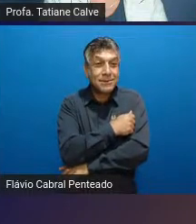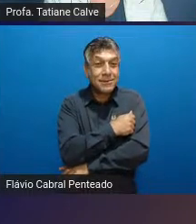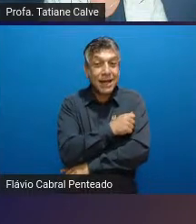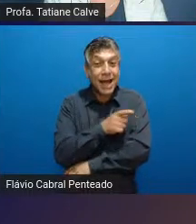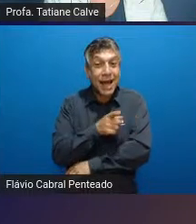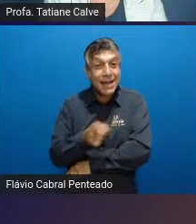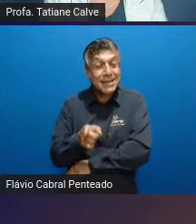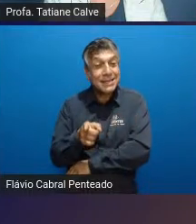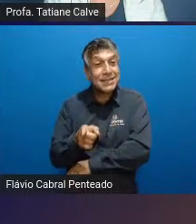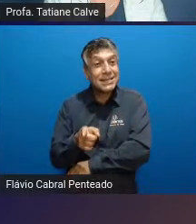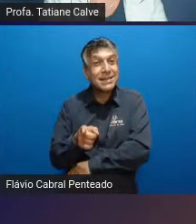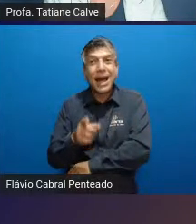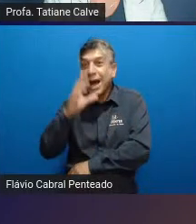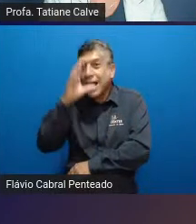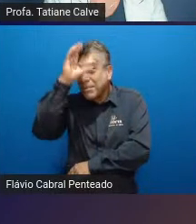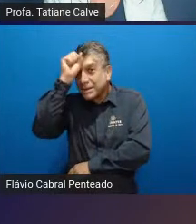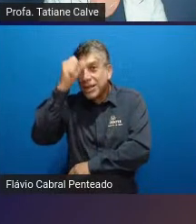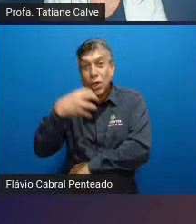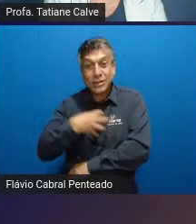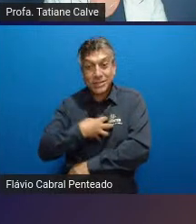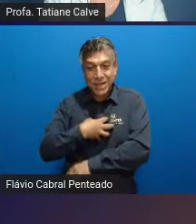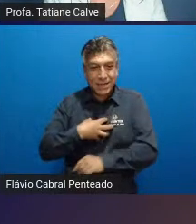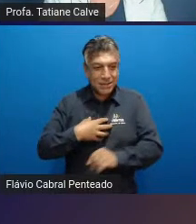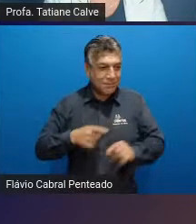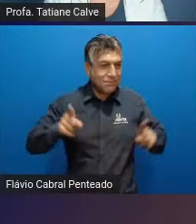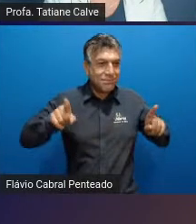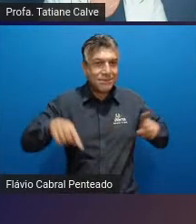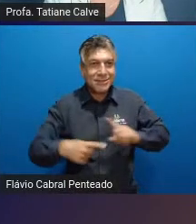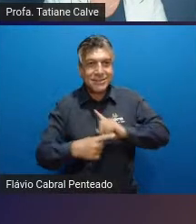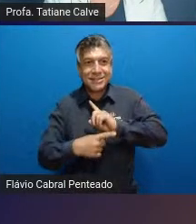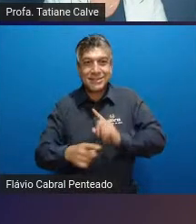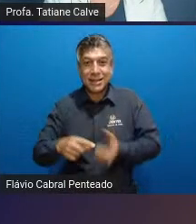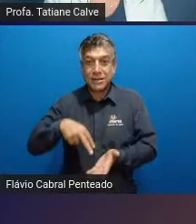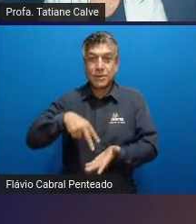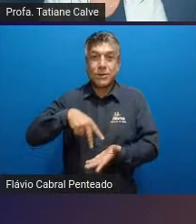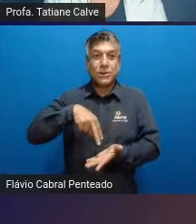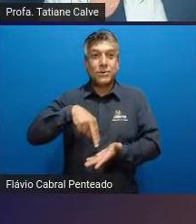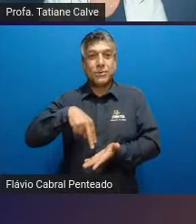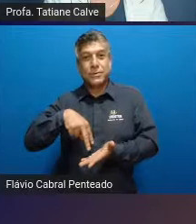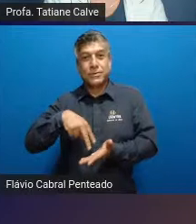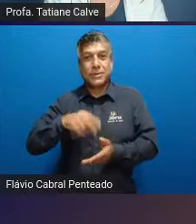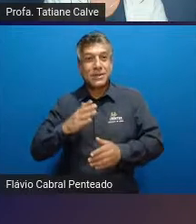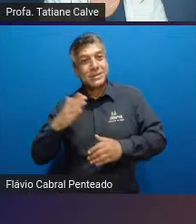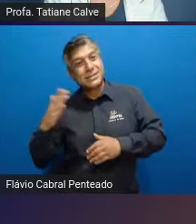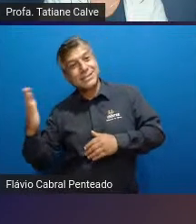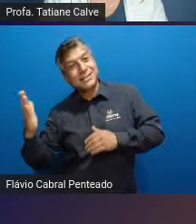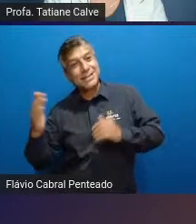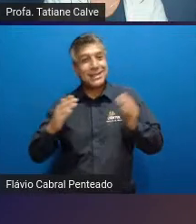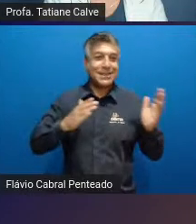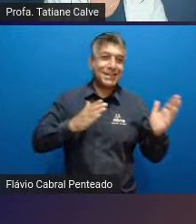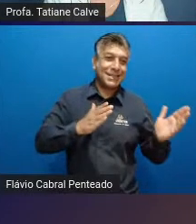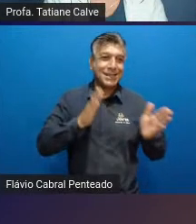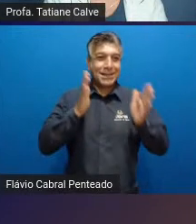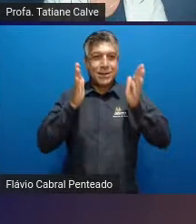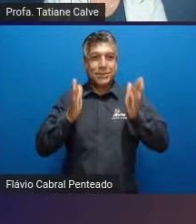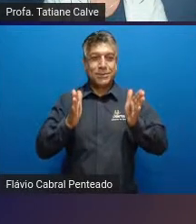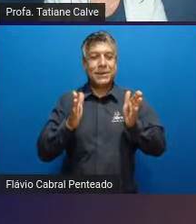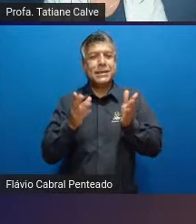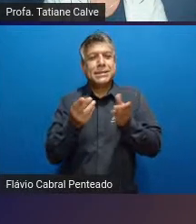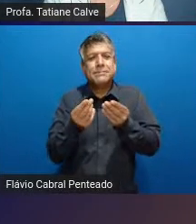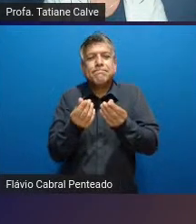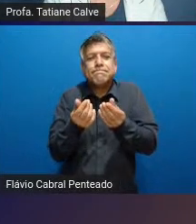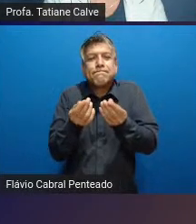aquisições de capacidades motoras equilíbrio lateralidade a coordenação motora fina que também é